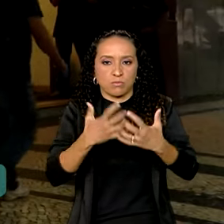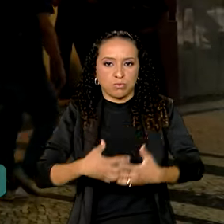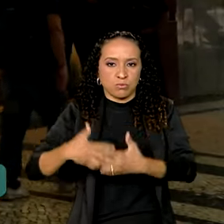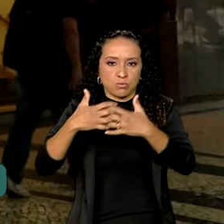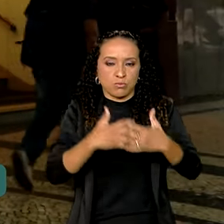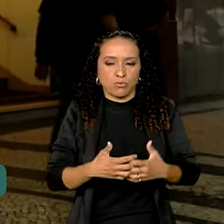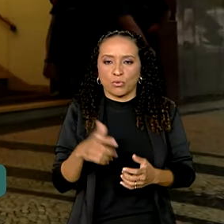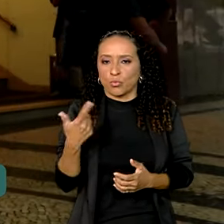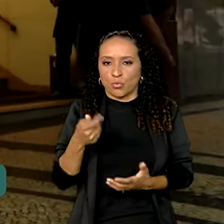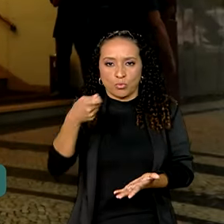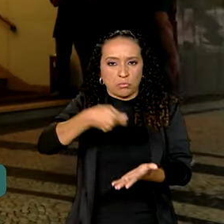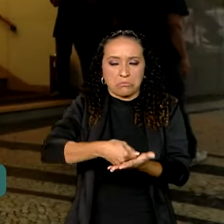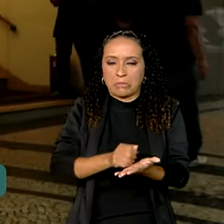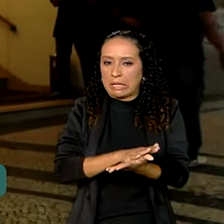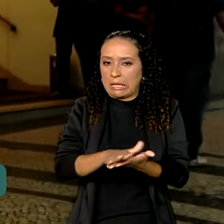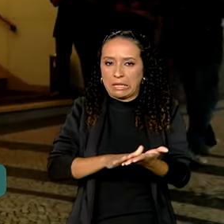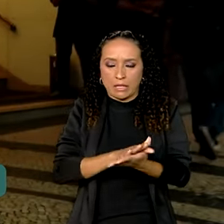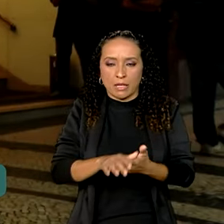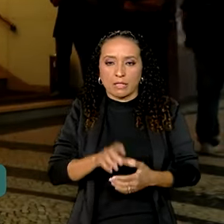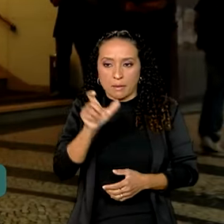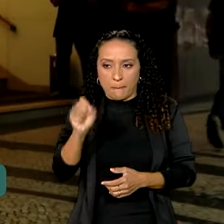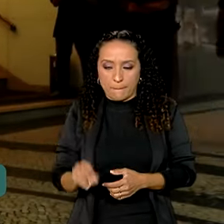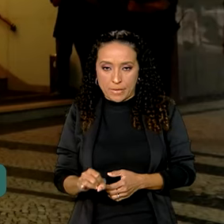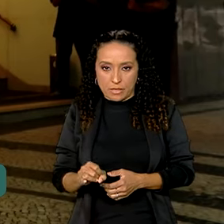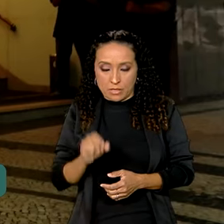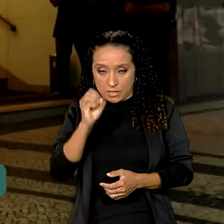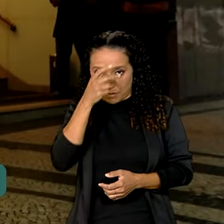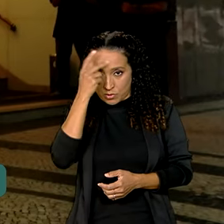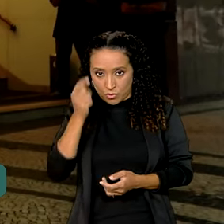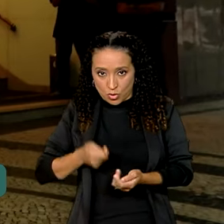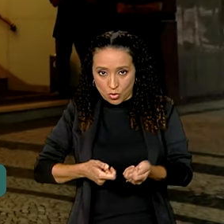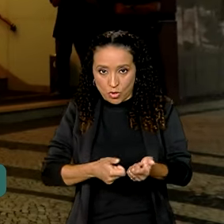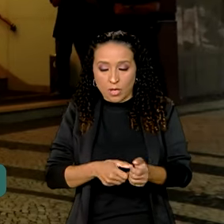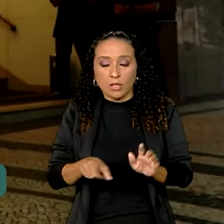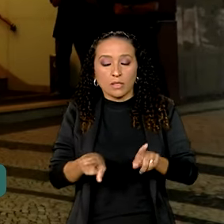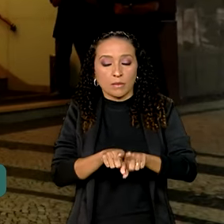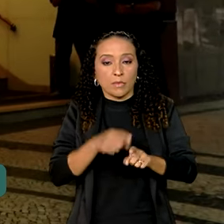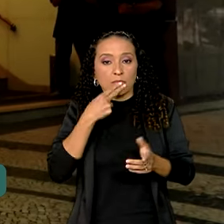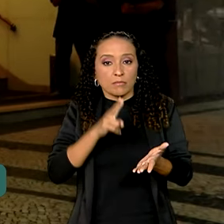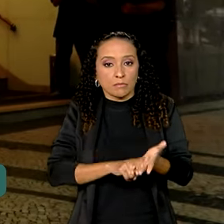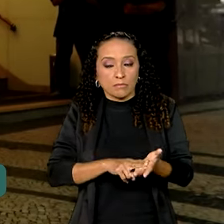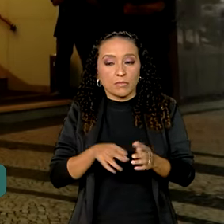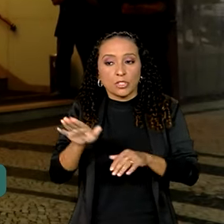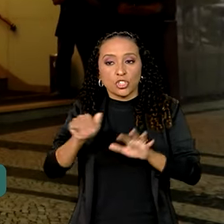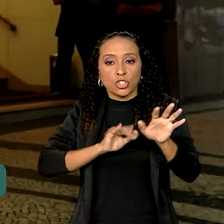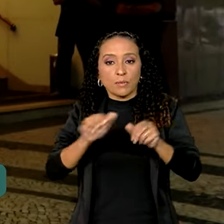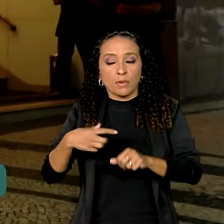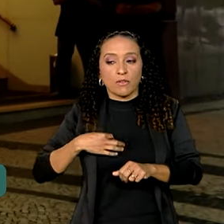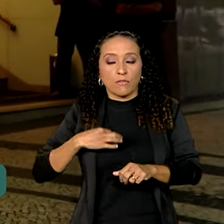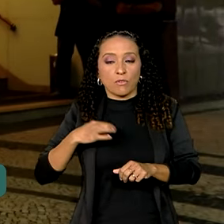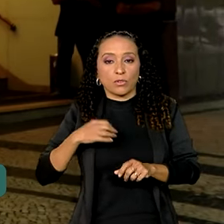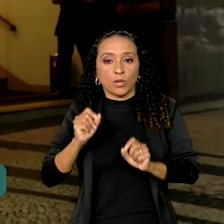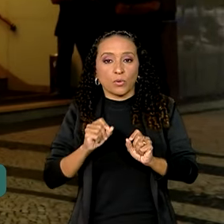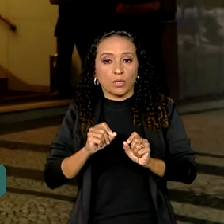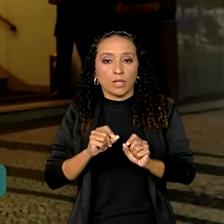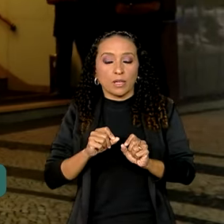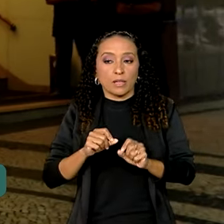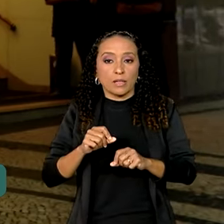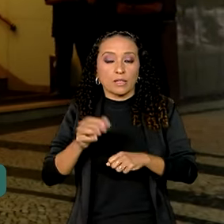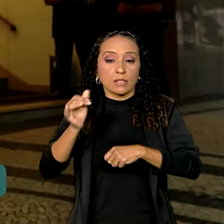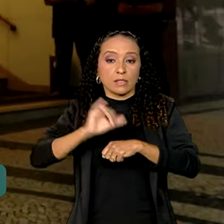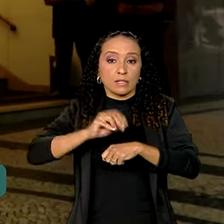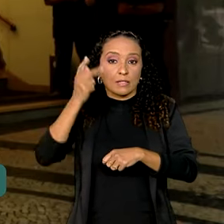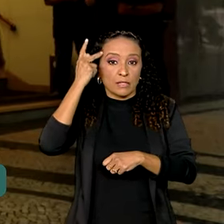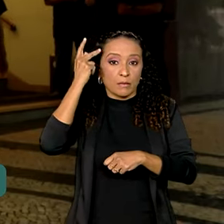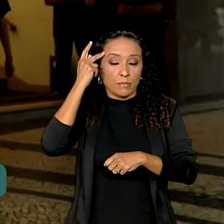custo para quem faz a doação. E, Vanessa, mais uma informação. Os Correios também estão recrutando voluntários em São Paulo,